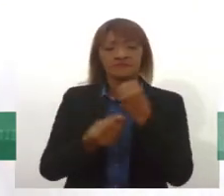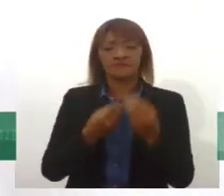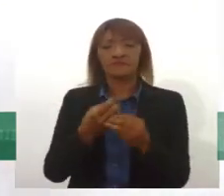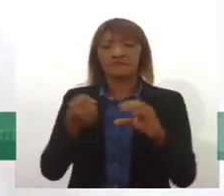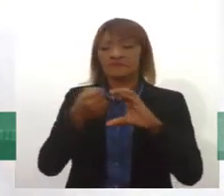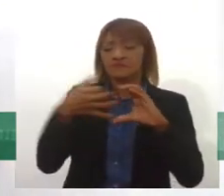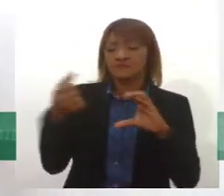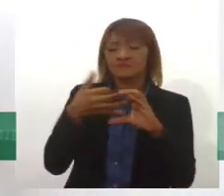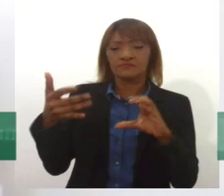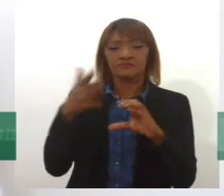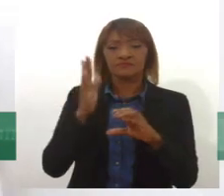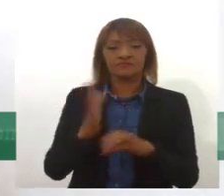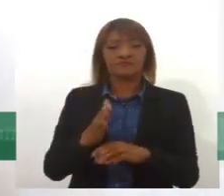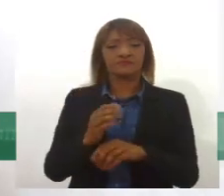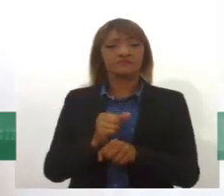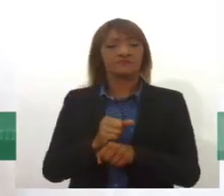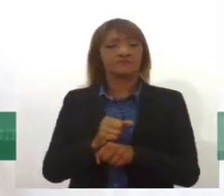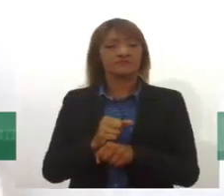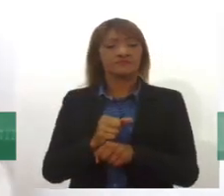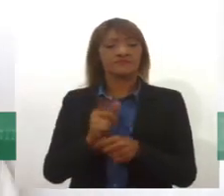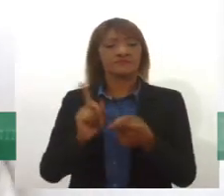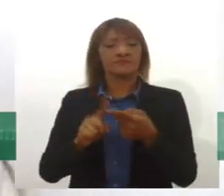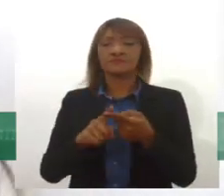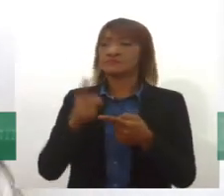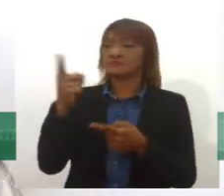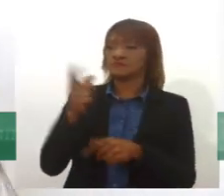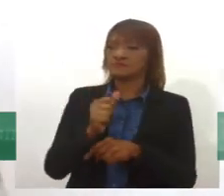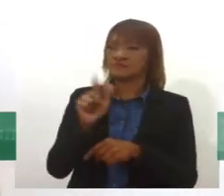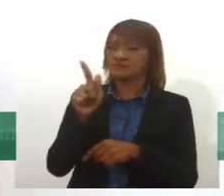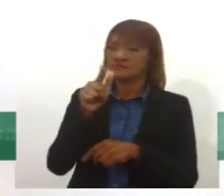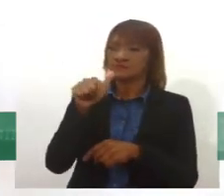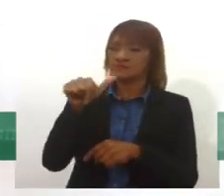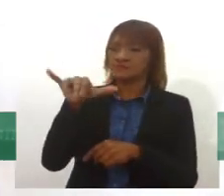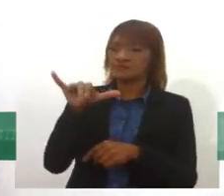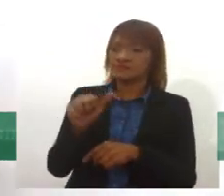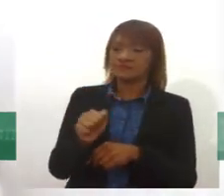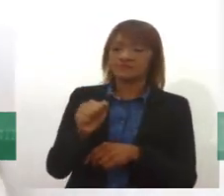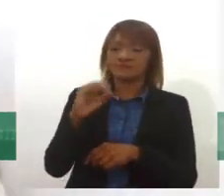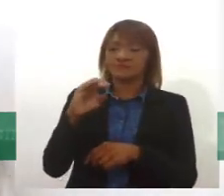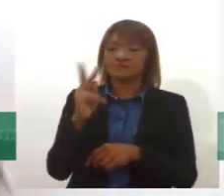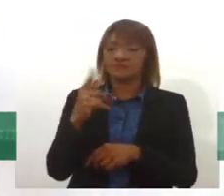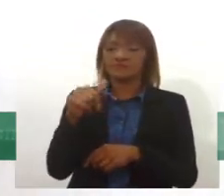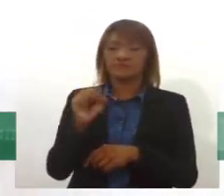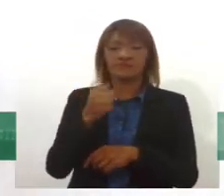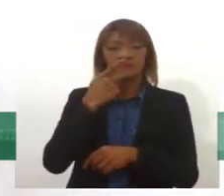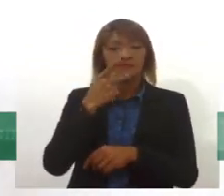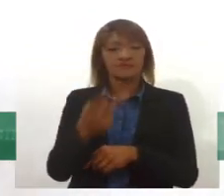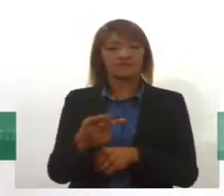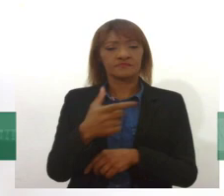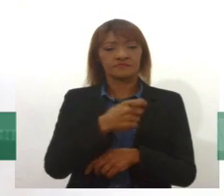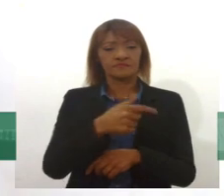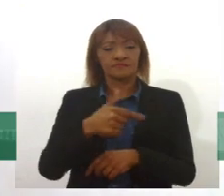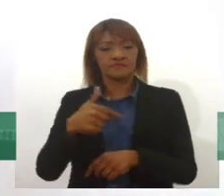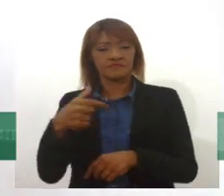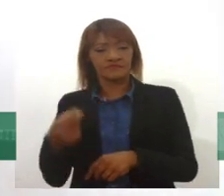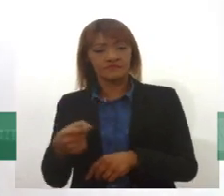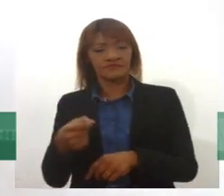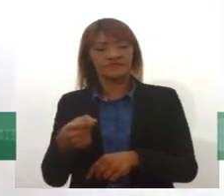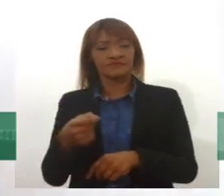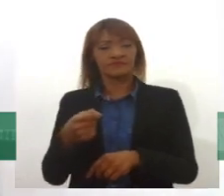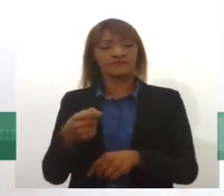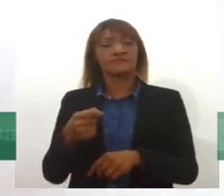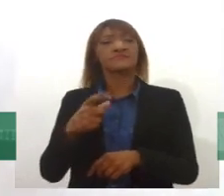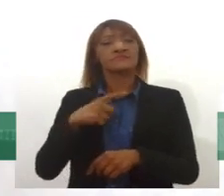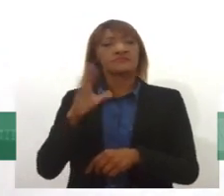atendimentos, como a Clécia Carla solicitou, a gente teve em 2020 a ampliação dos atendimentos